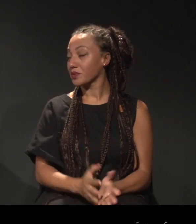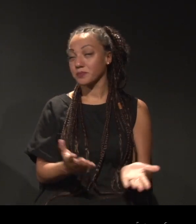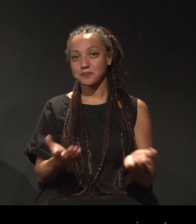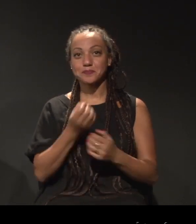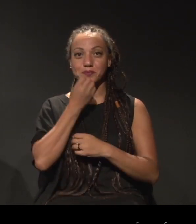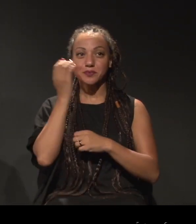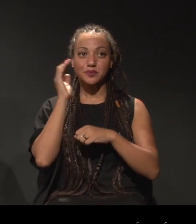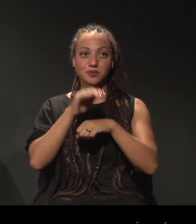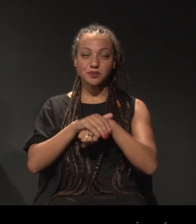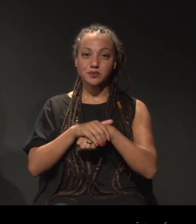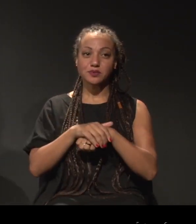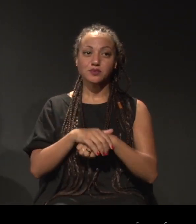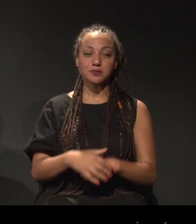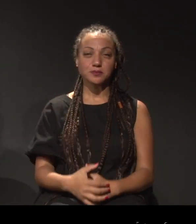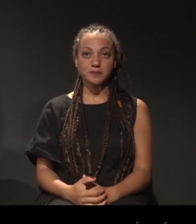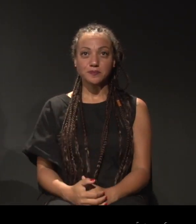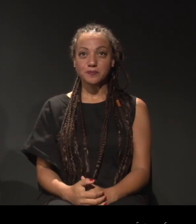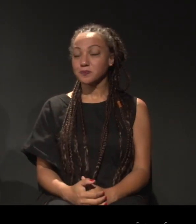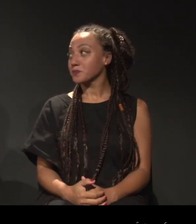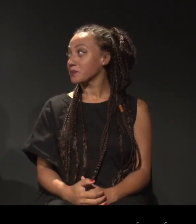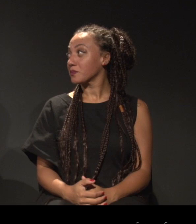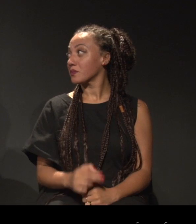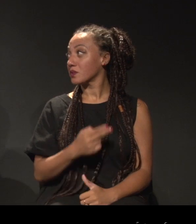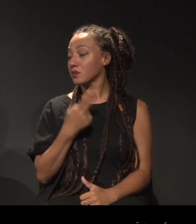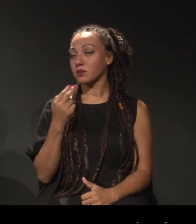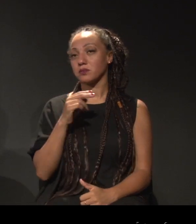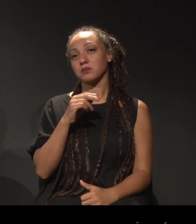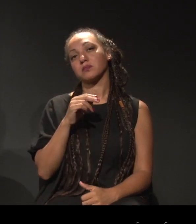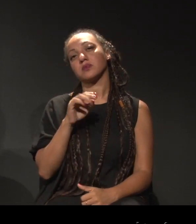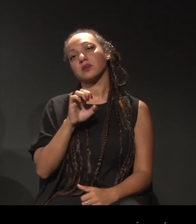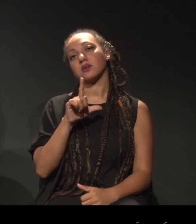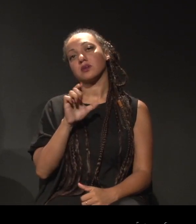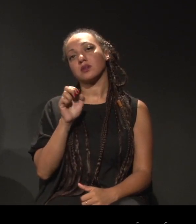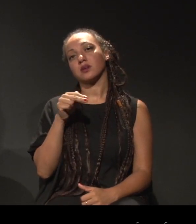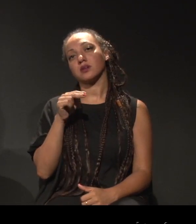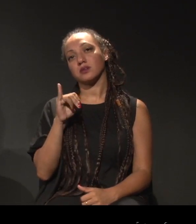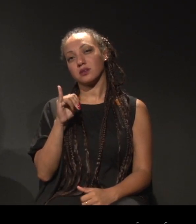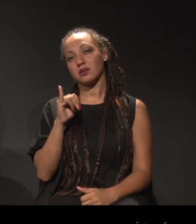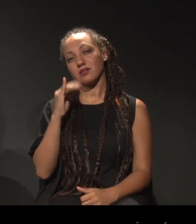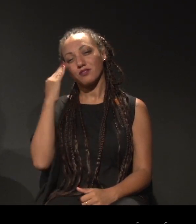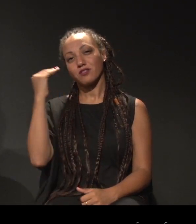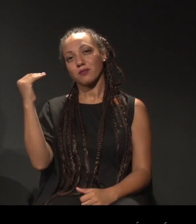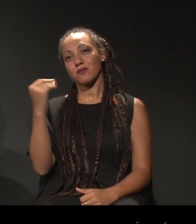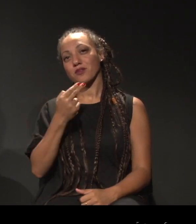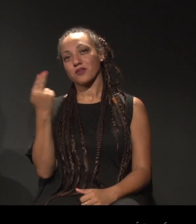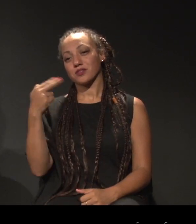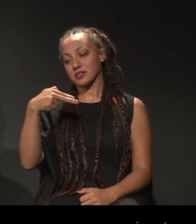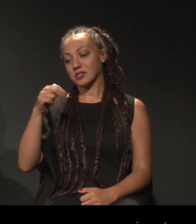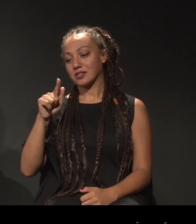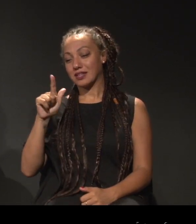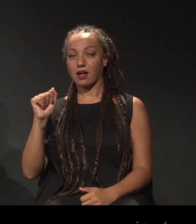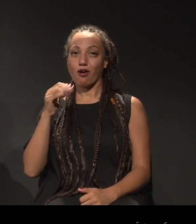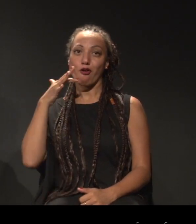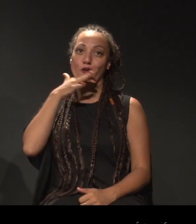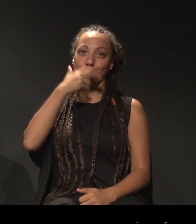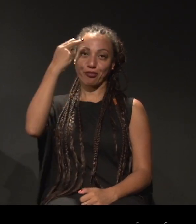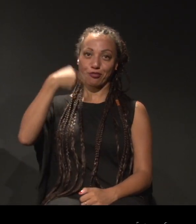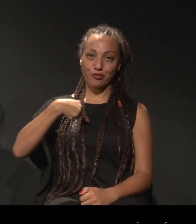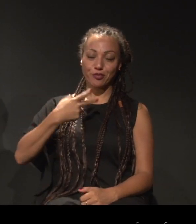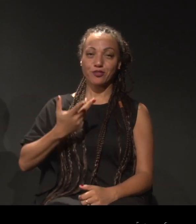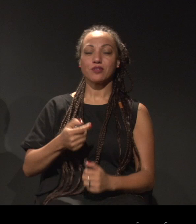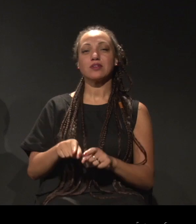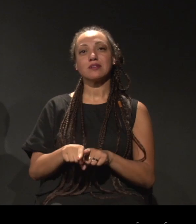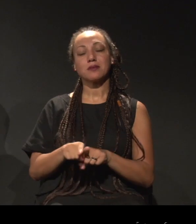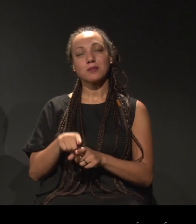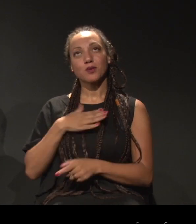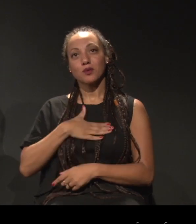boa noite. Meu nome é Eleni, conhecida por Negra, por motivos óbvios, pelos quais